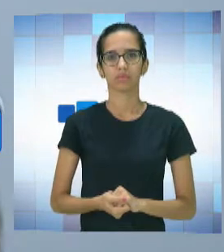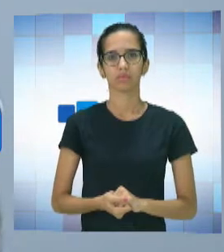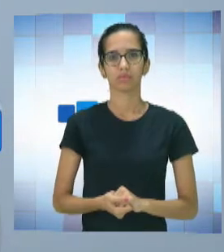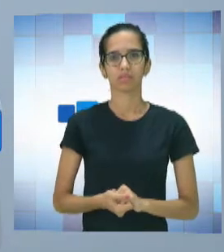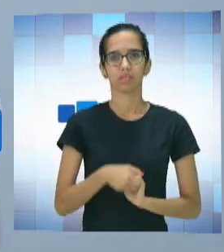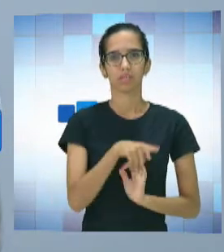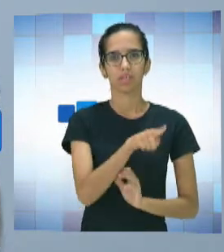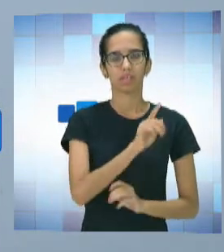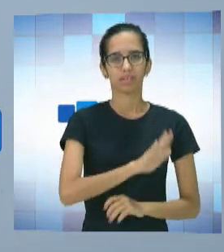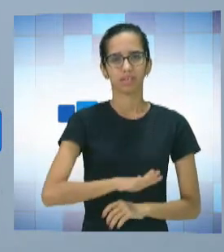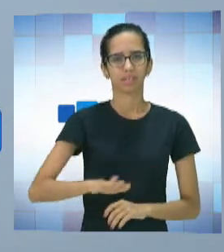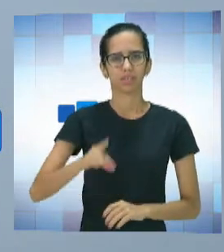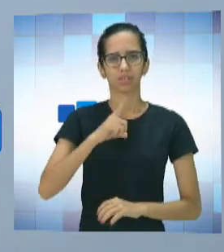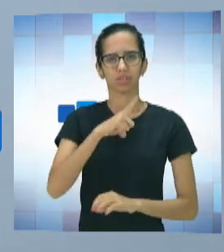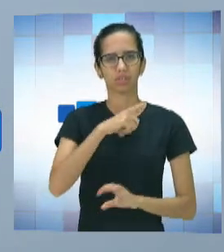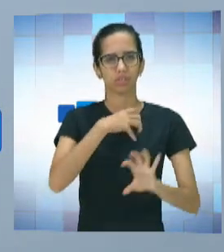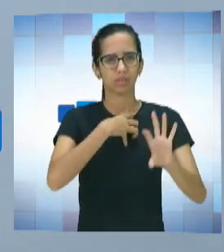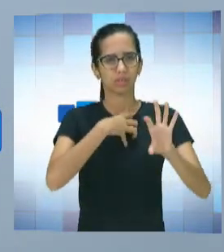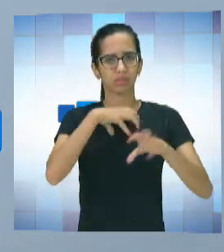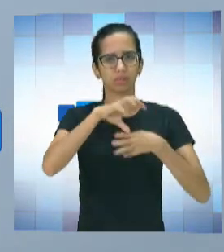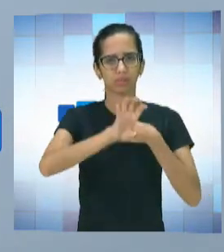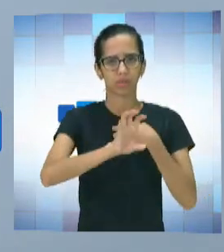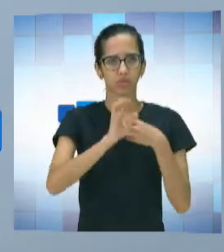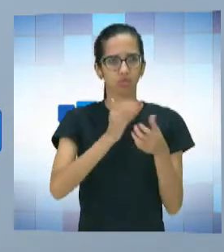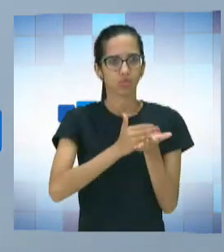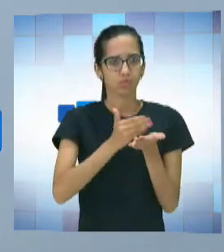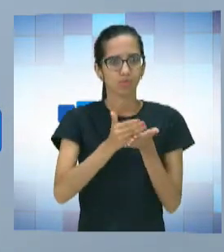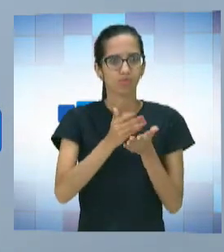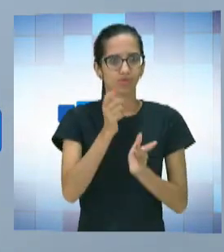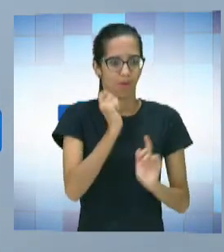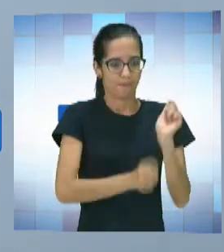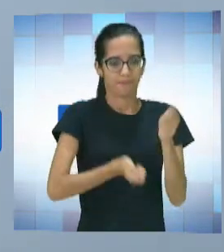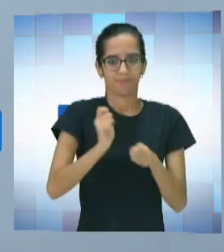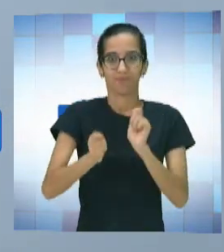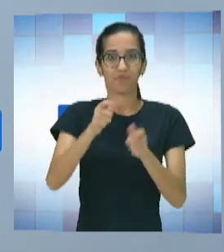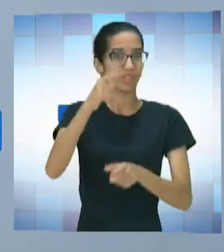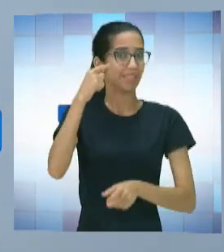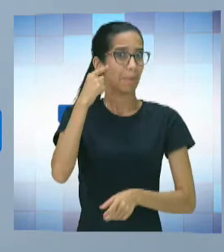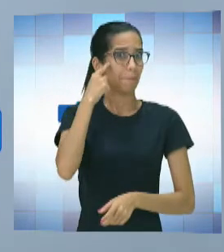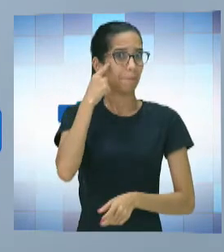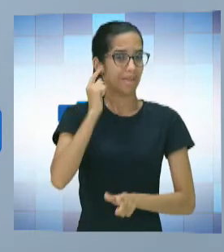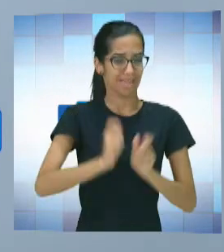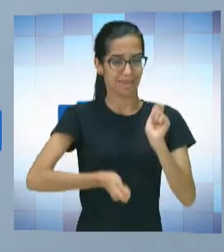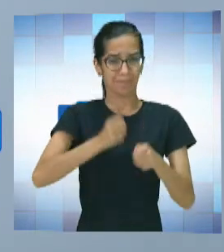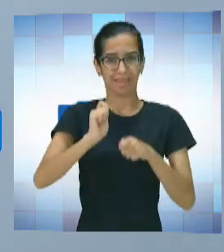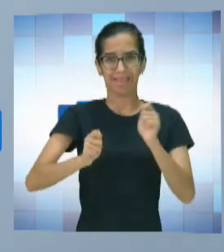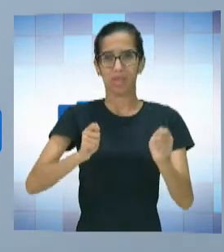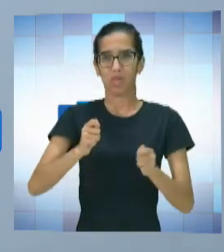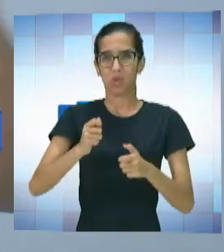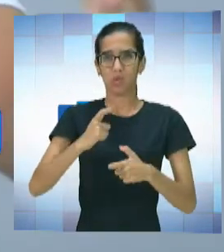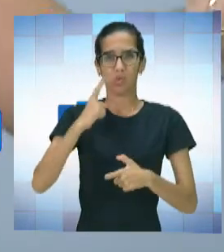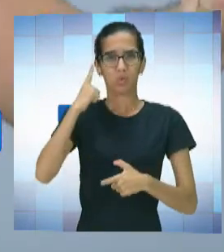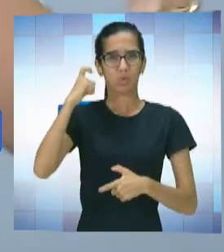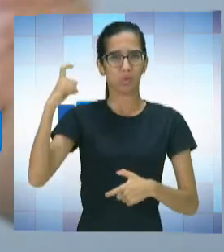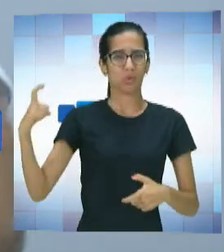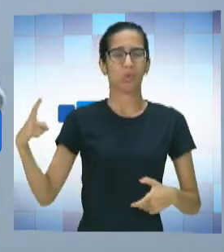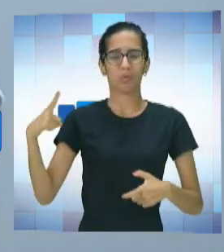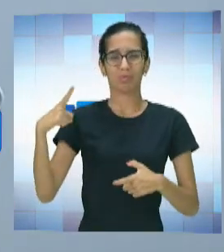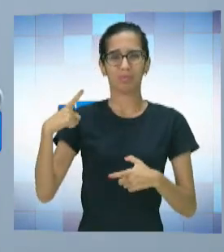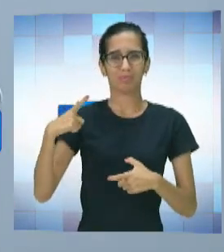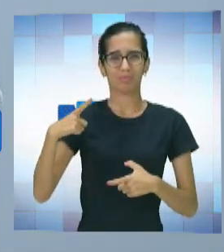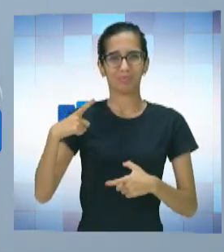sensibilidade, ela começou a tocar a bateria. Você imagina que a bateria é um instrumento que tem um som bem